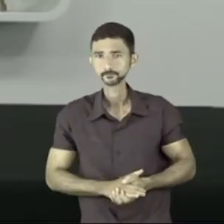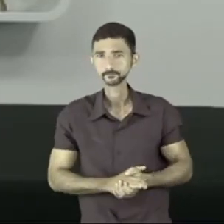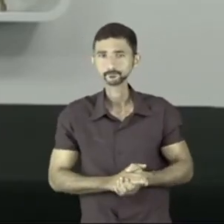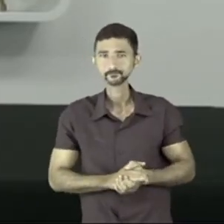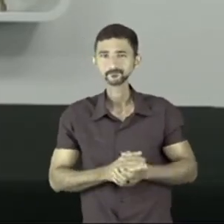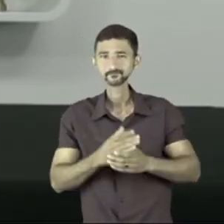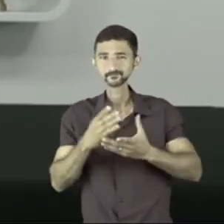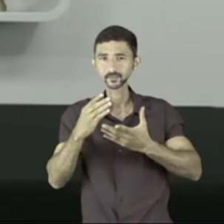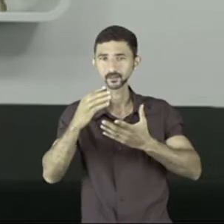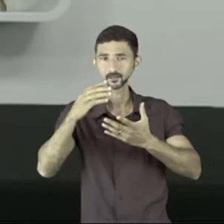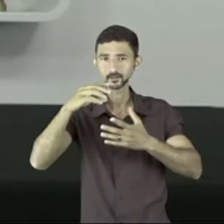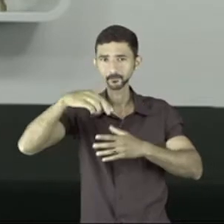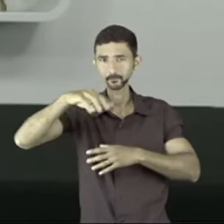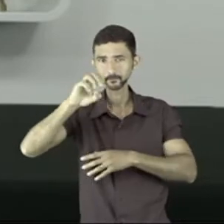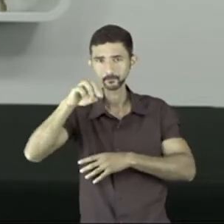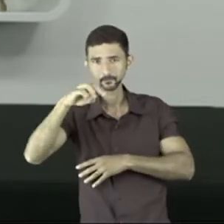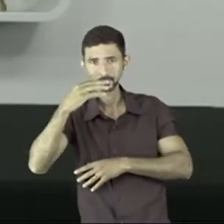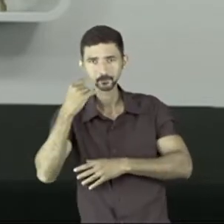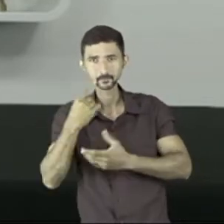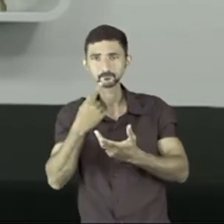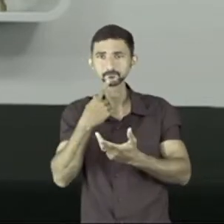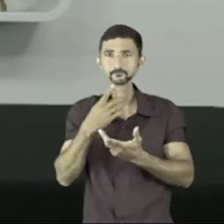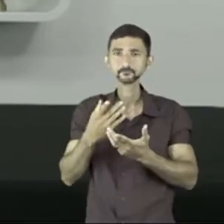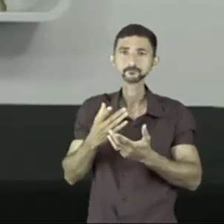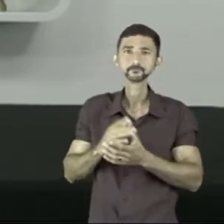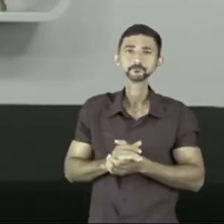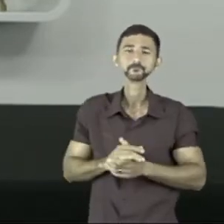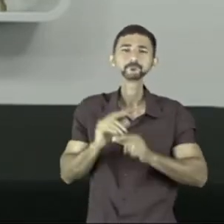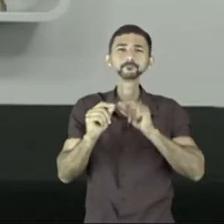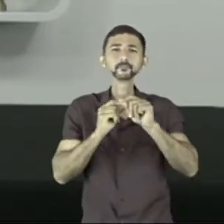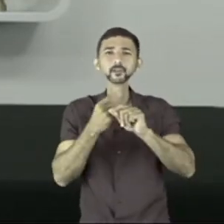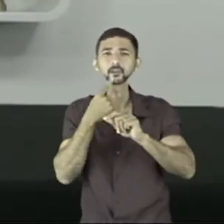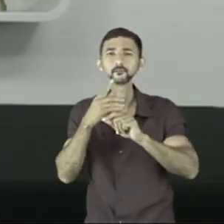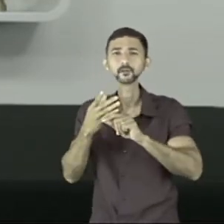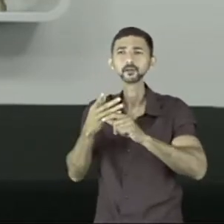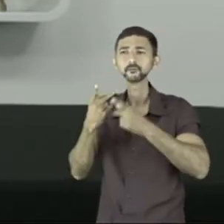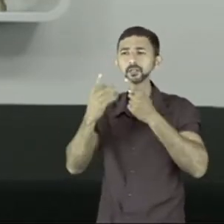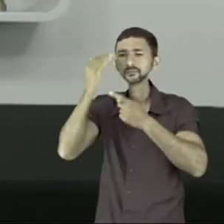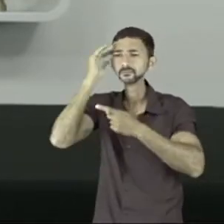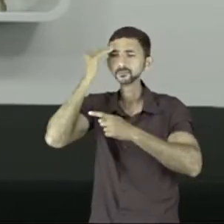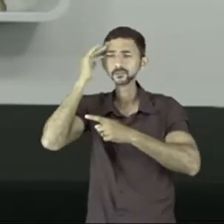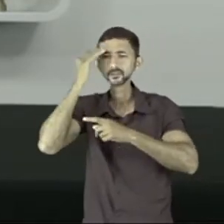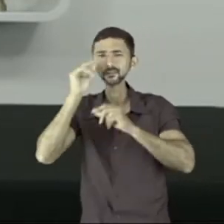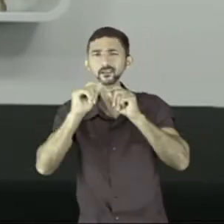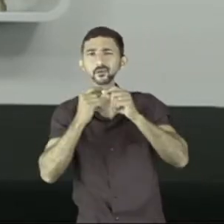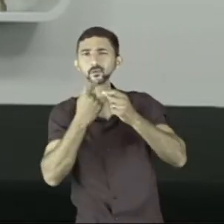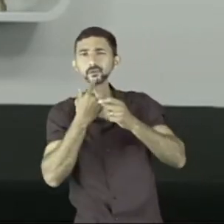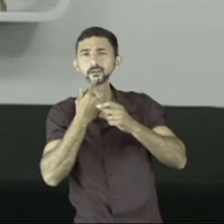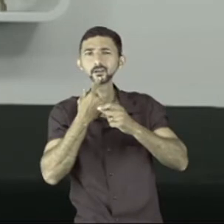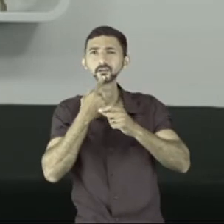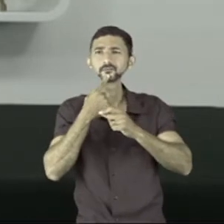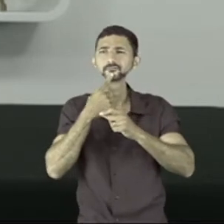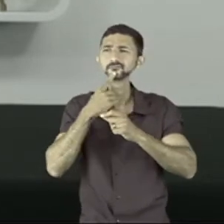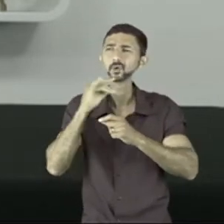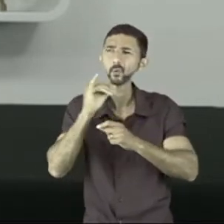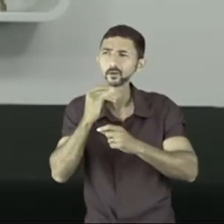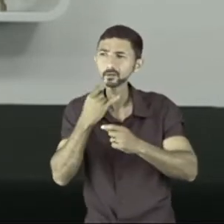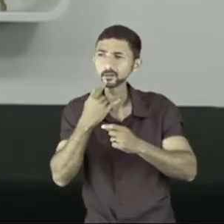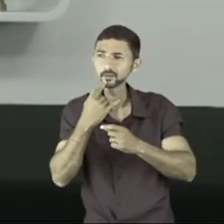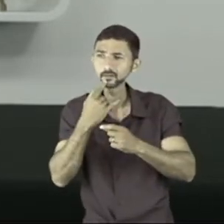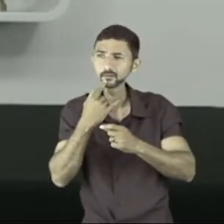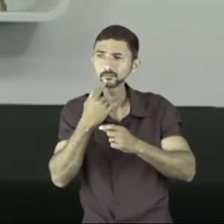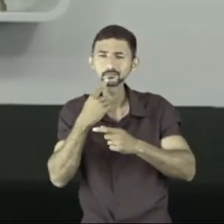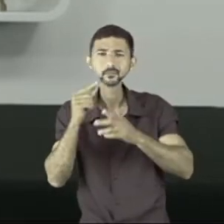visto um meme com isso aí, não é? Quando alguém fala alguma coisa que você não entendeu ou que é muito absurdo, você diz oi